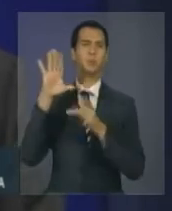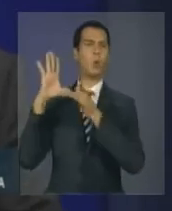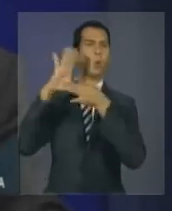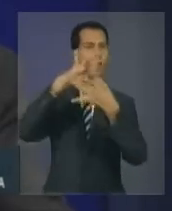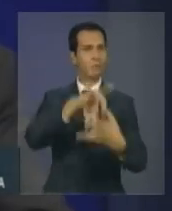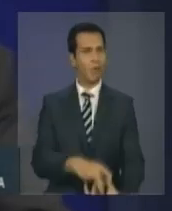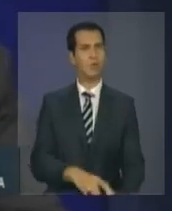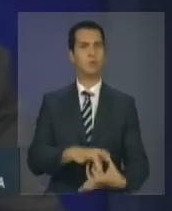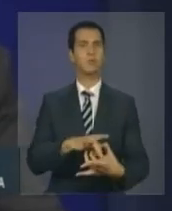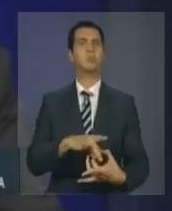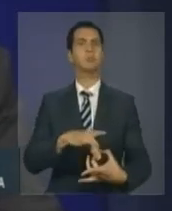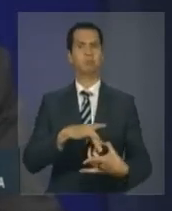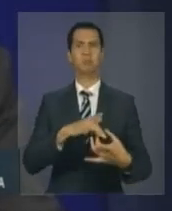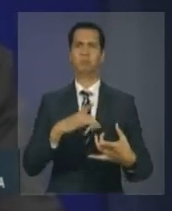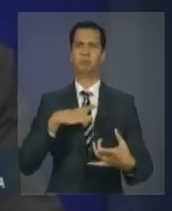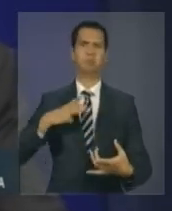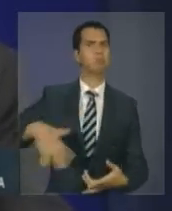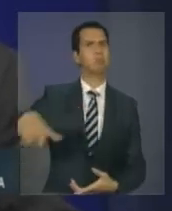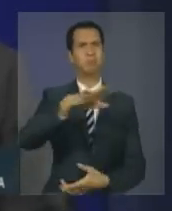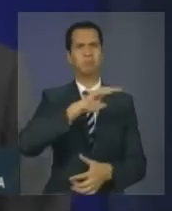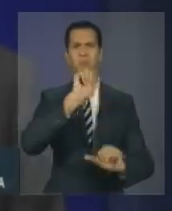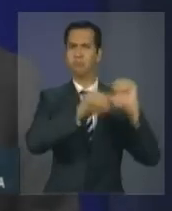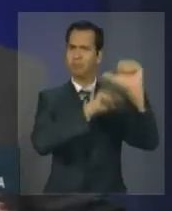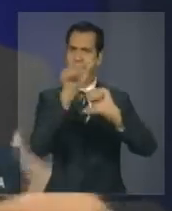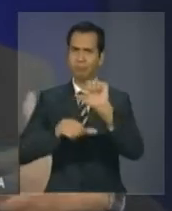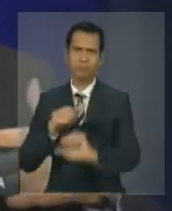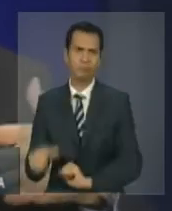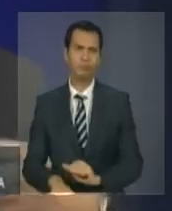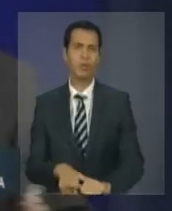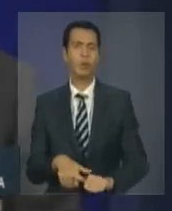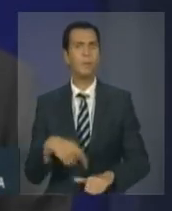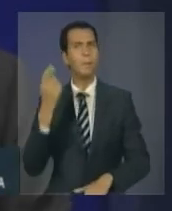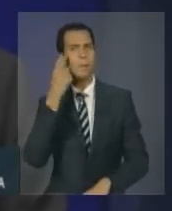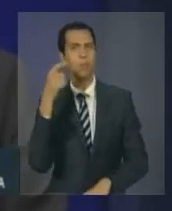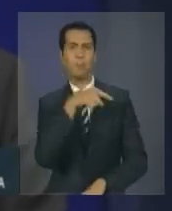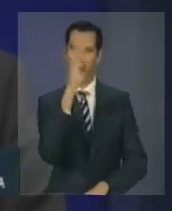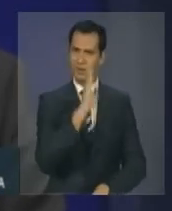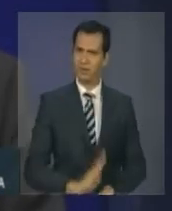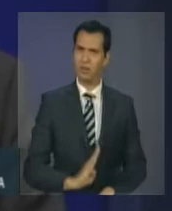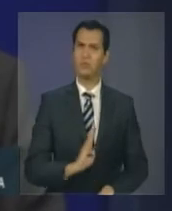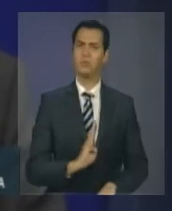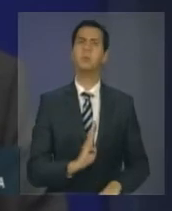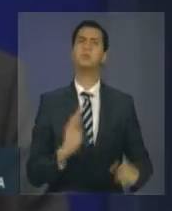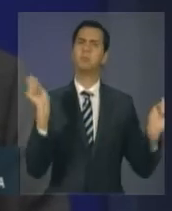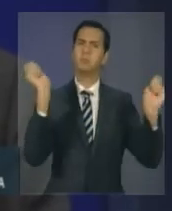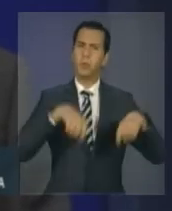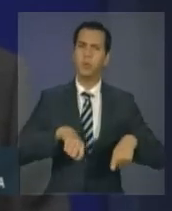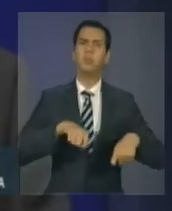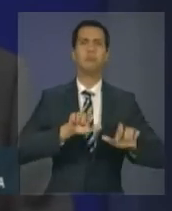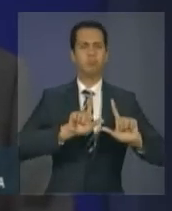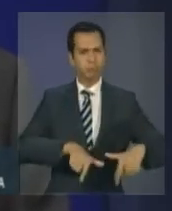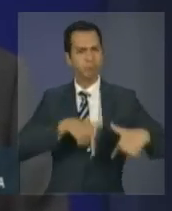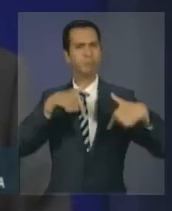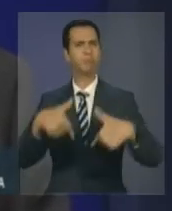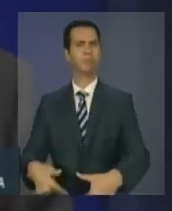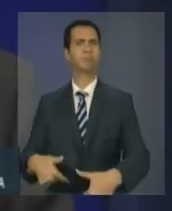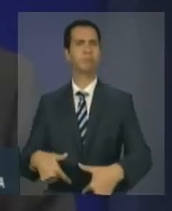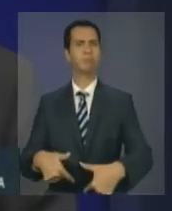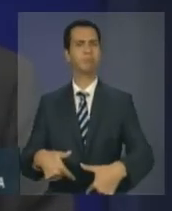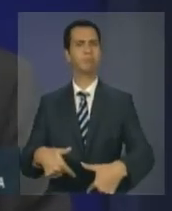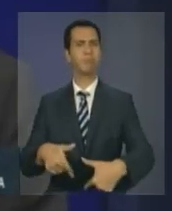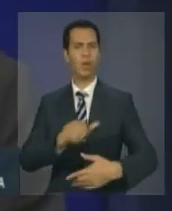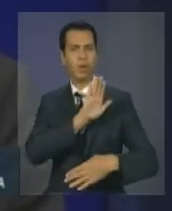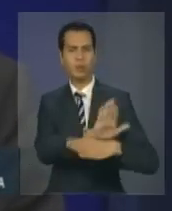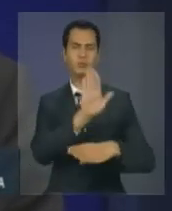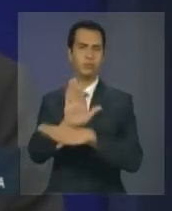nós vemos o Brasil atuante como algo que pode reforçar o esforço global